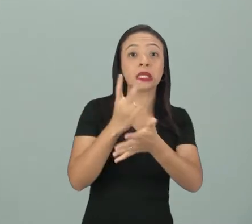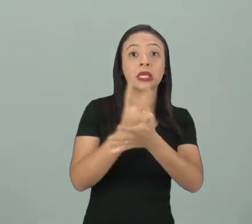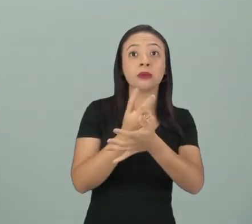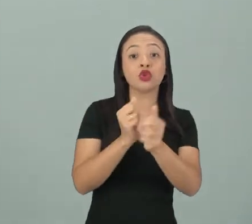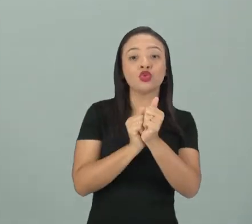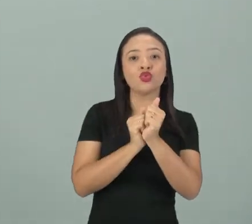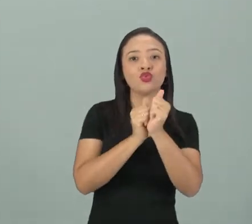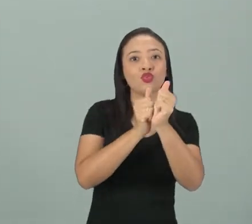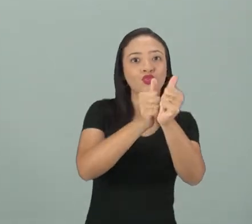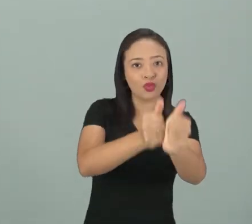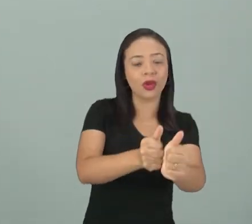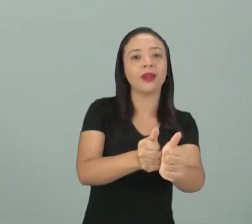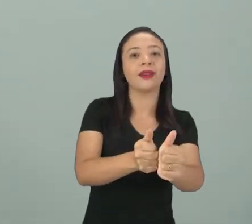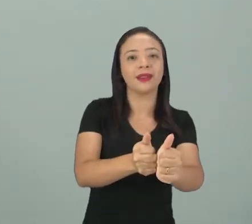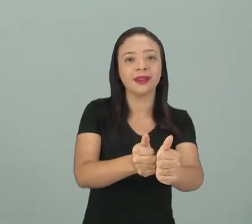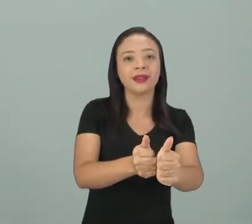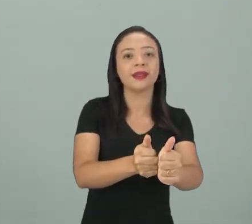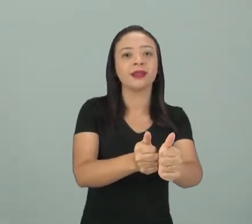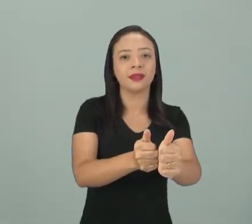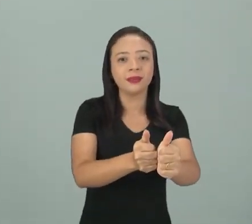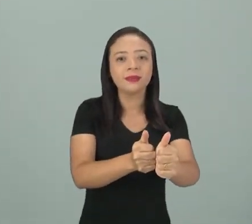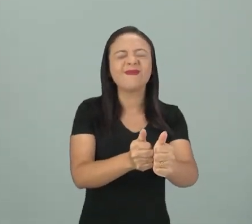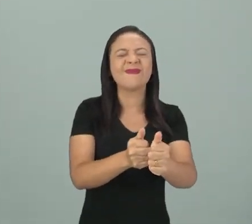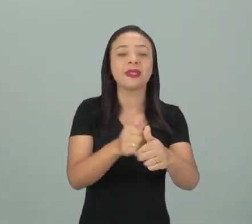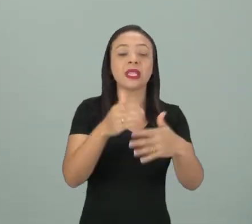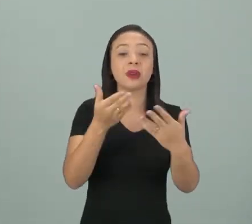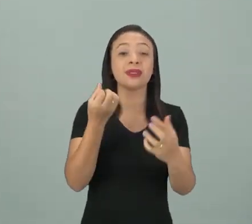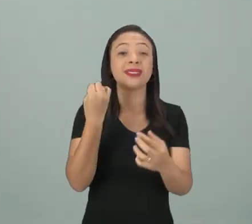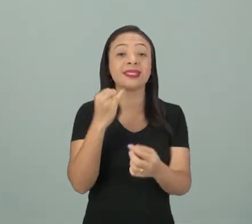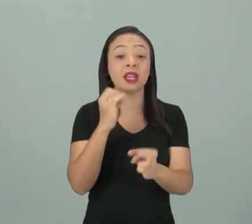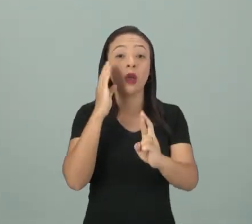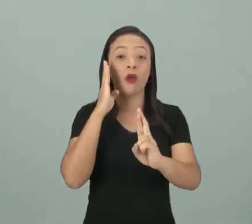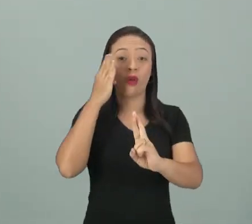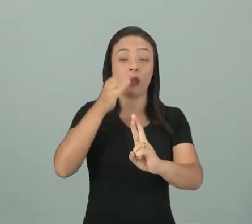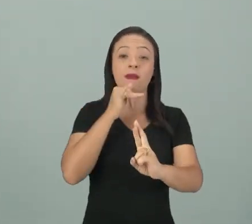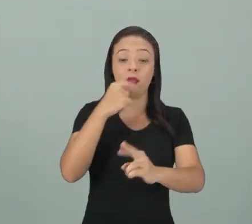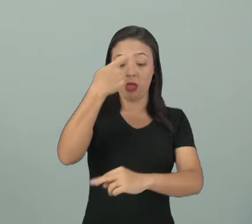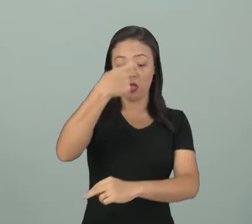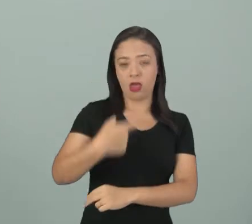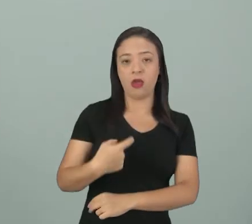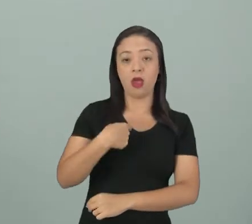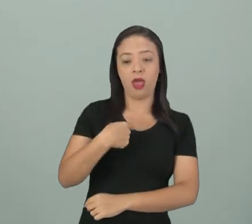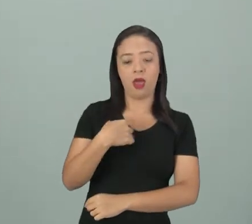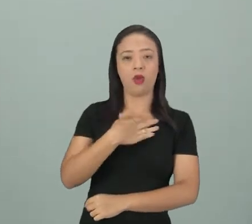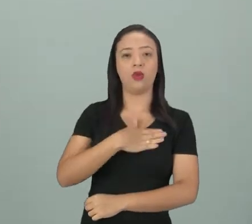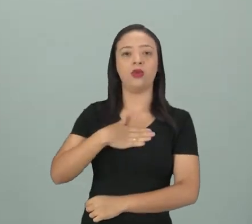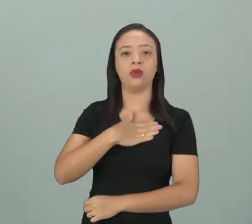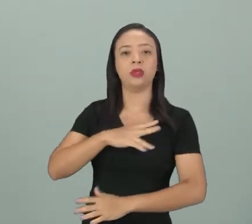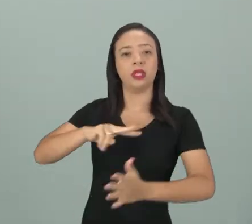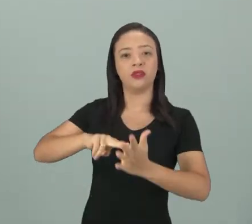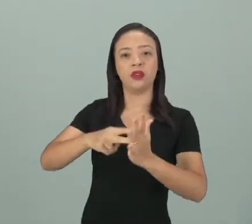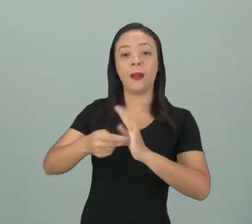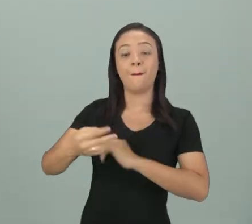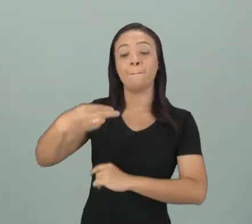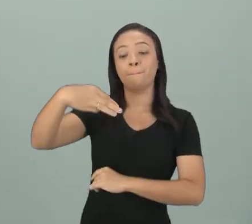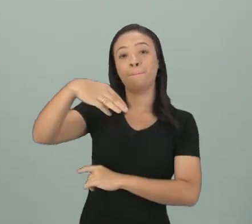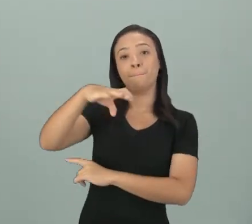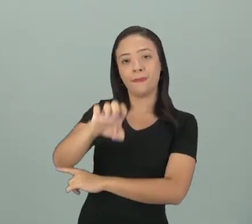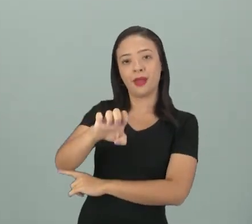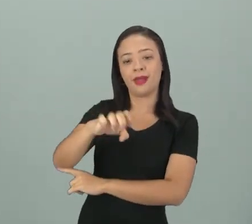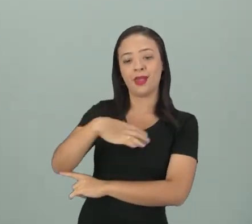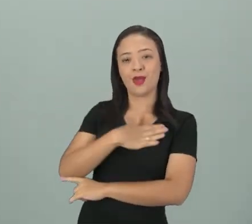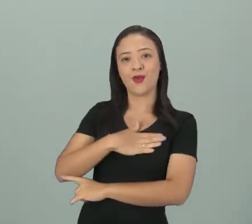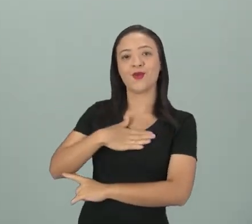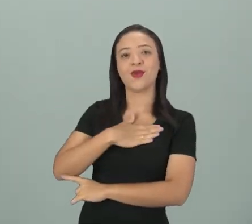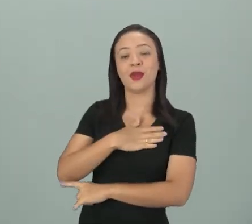acompanhamento, tá? Então, quando eu se refiro a mim, para me dizer que eu gosto, eu digo o quê? Me gusta. Porque